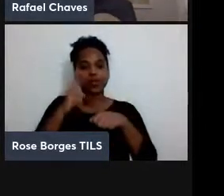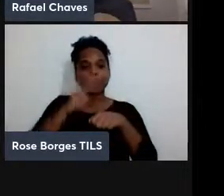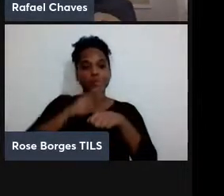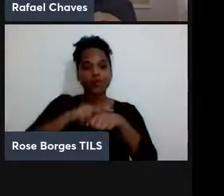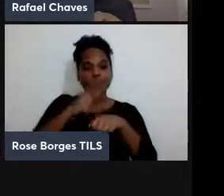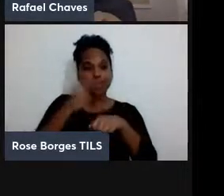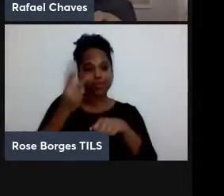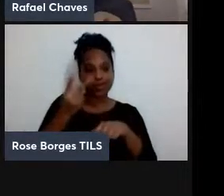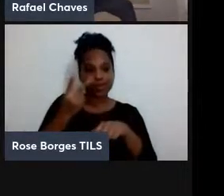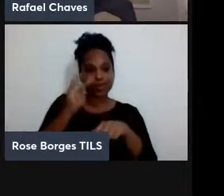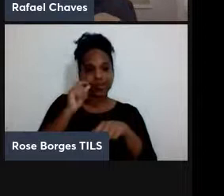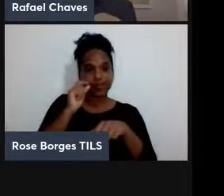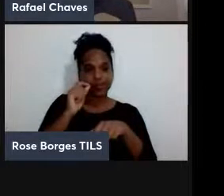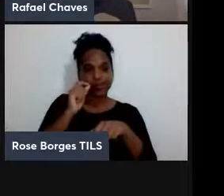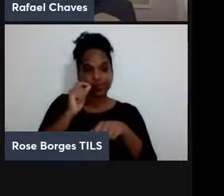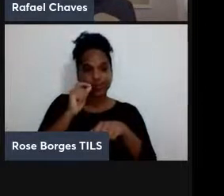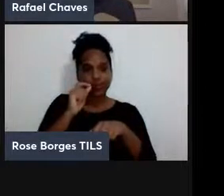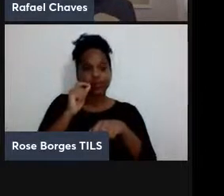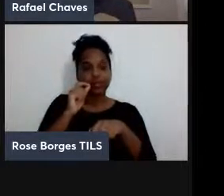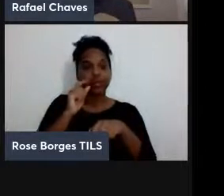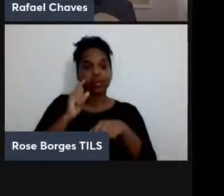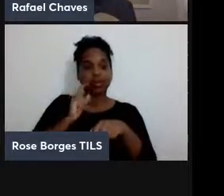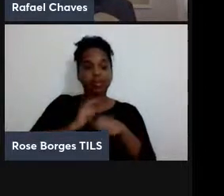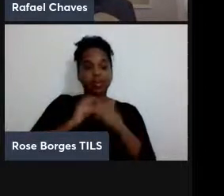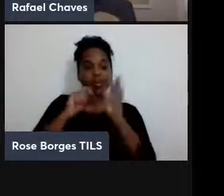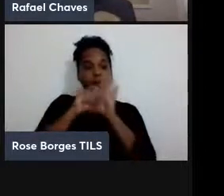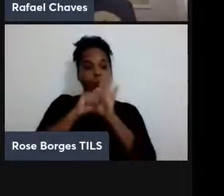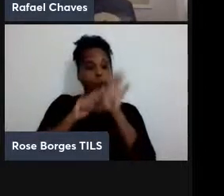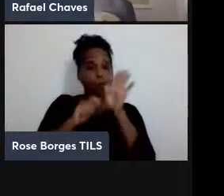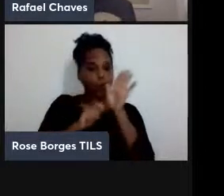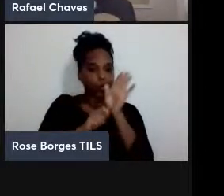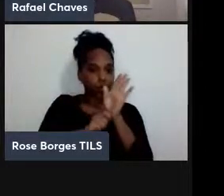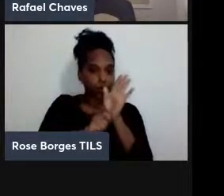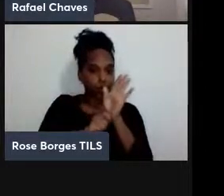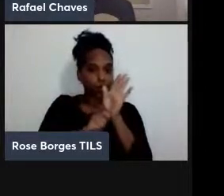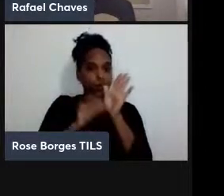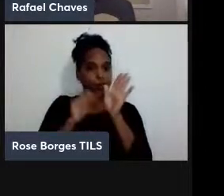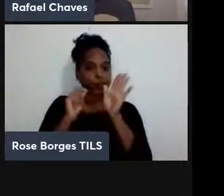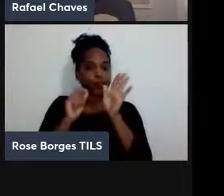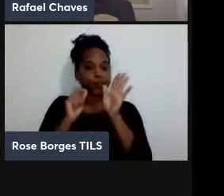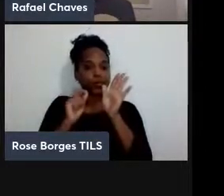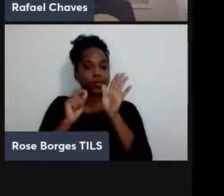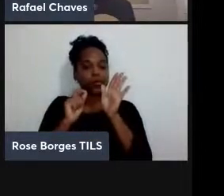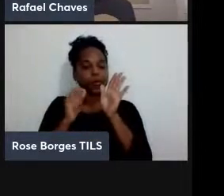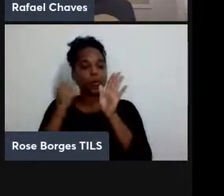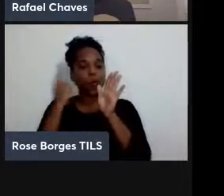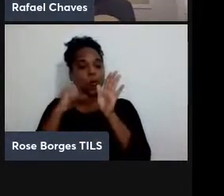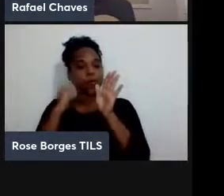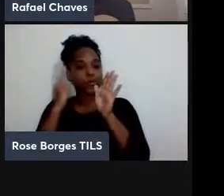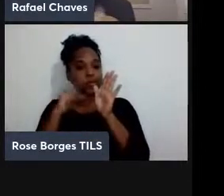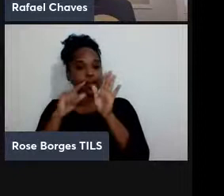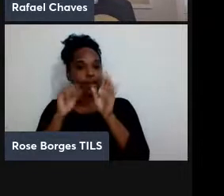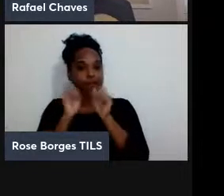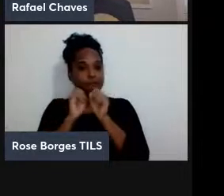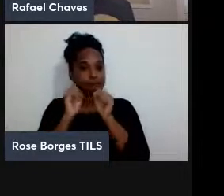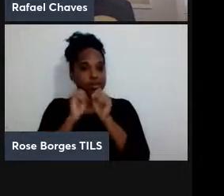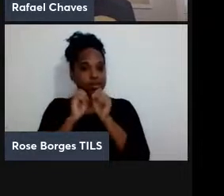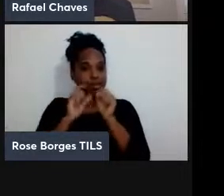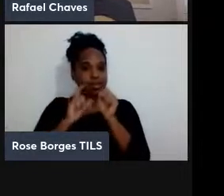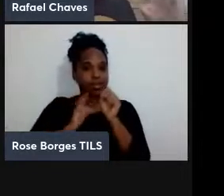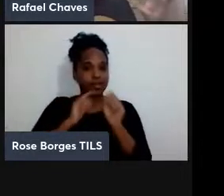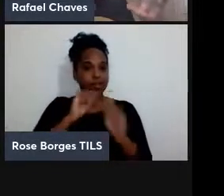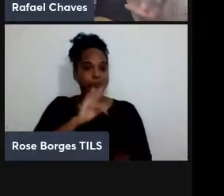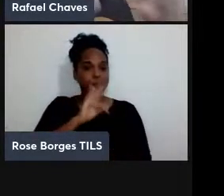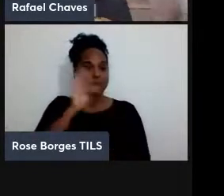um algoritmo aqui que eu não vou ter tempo de explicar a gente consegue fazer isso usando a função uma única